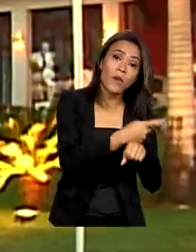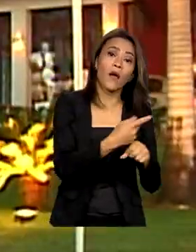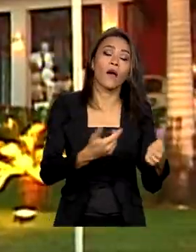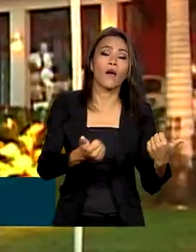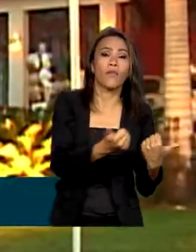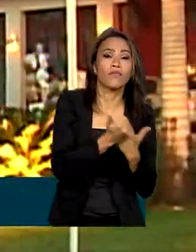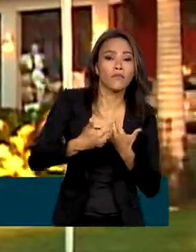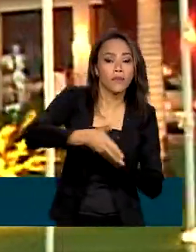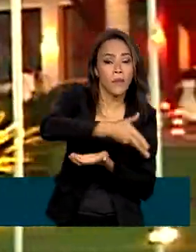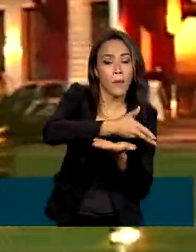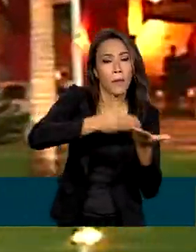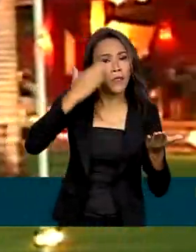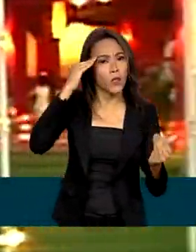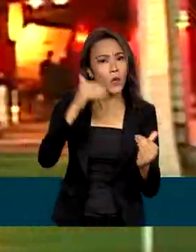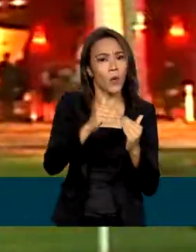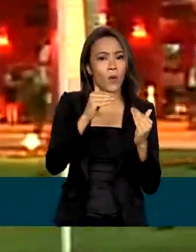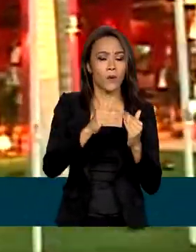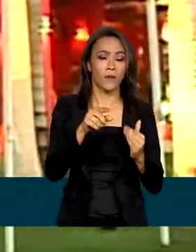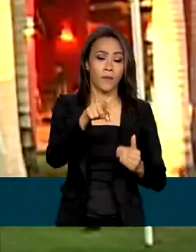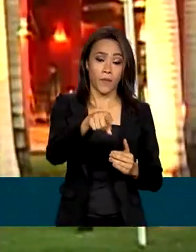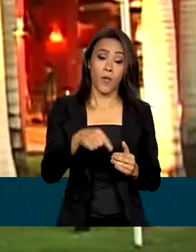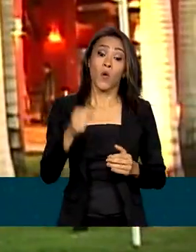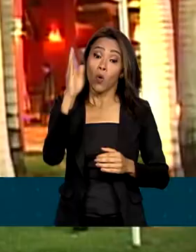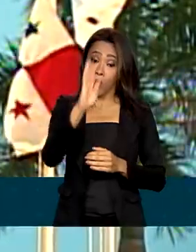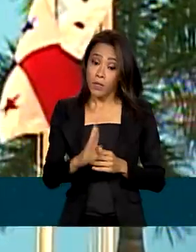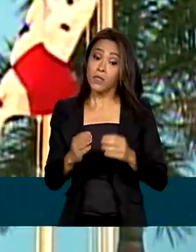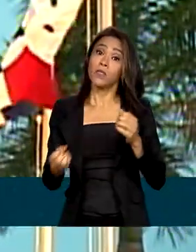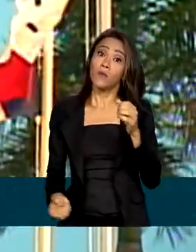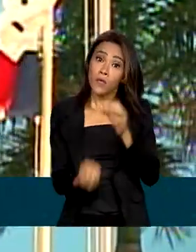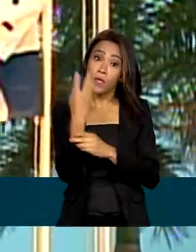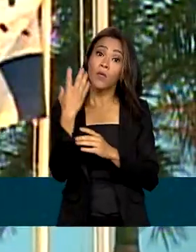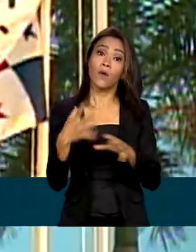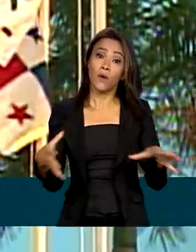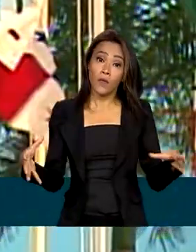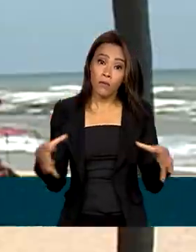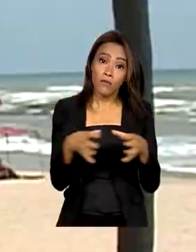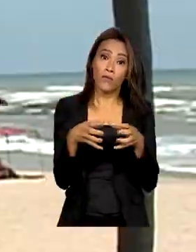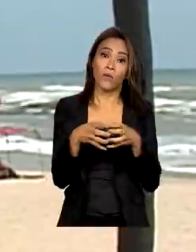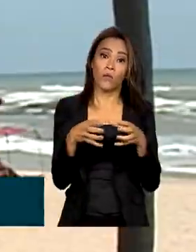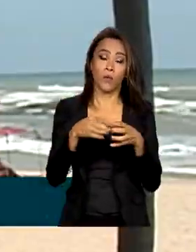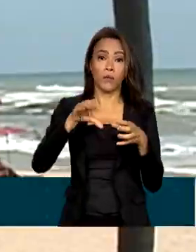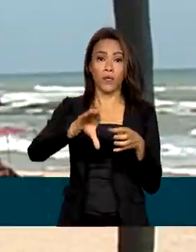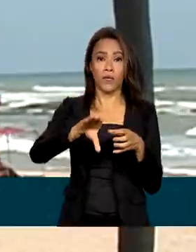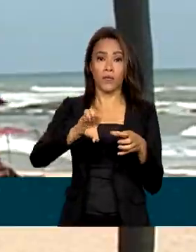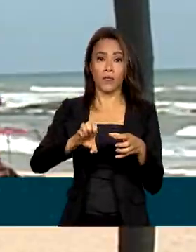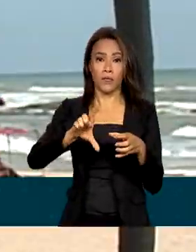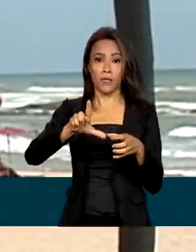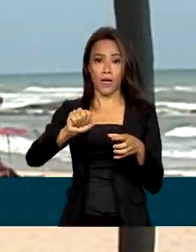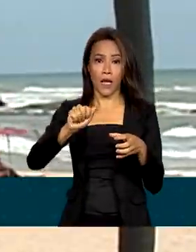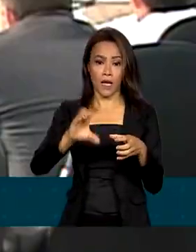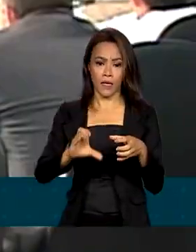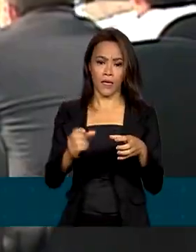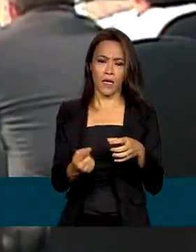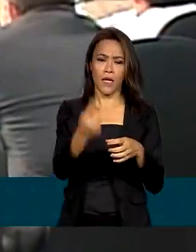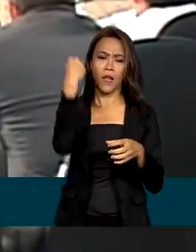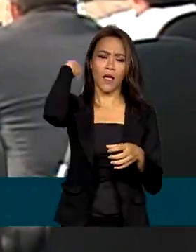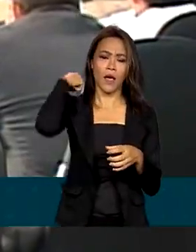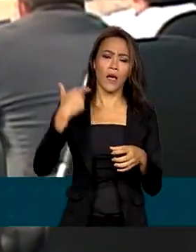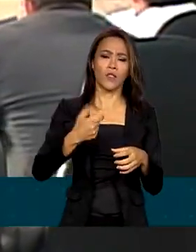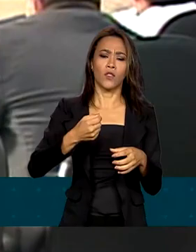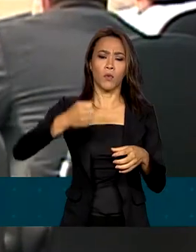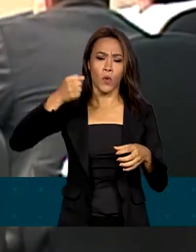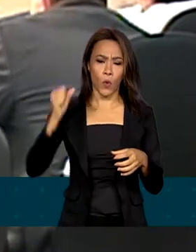O Brasil participou diretamente da criação da CELAC ao convocar e sediar, em 2008, na Bahia, a primeira